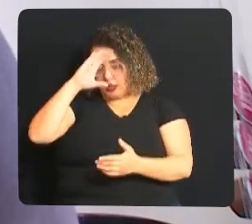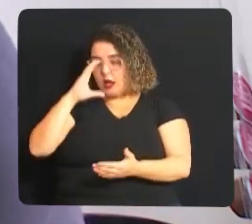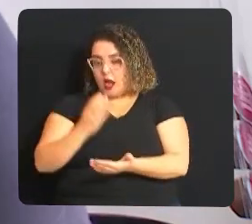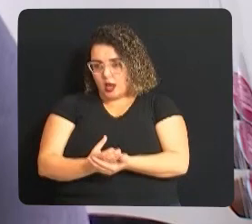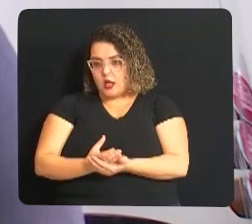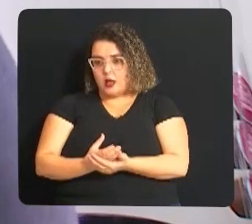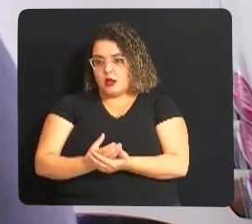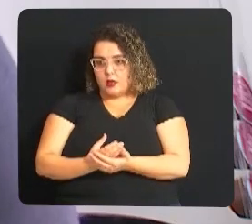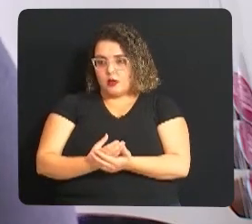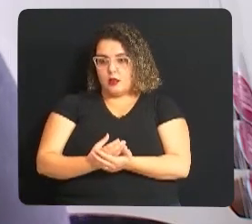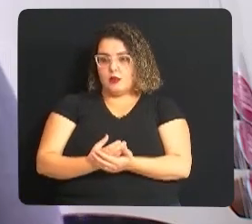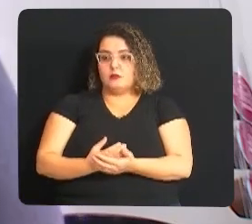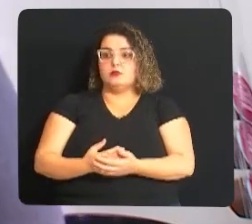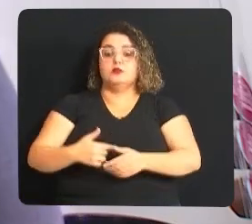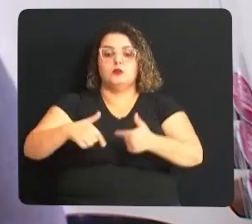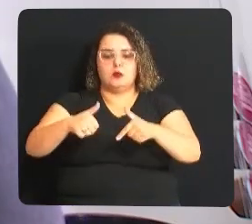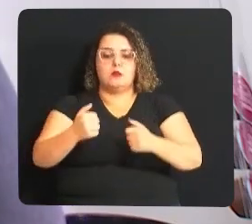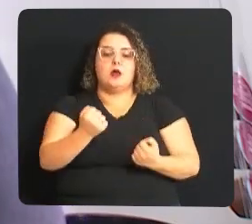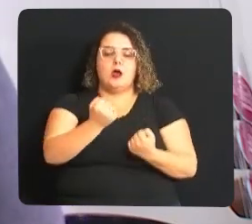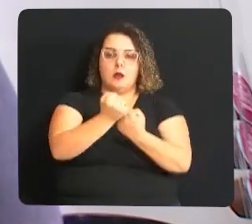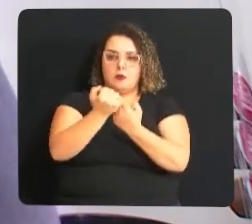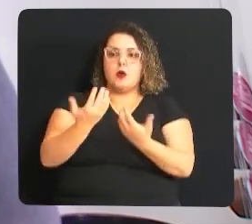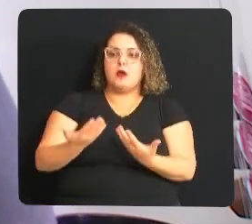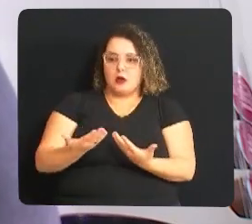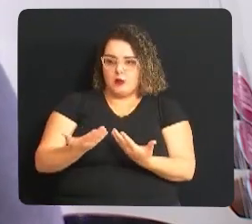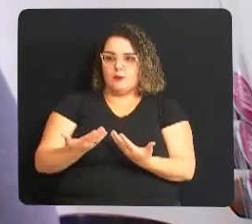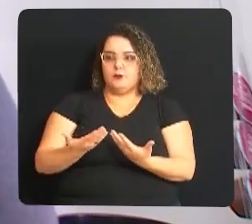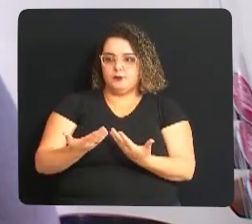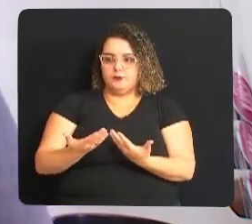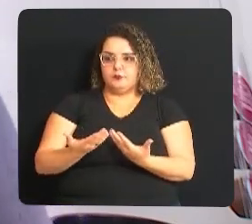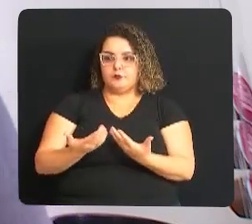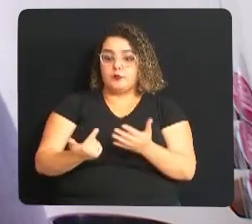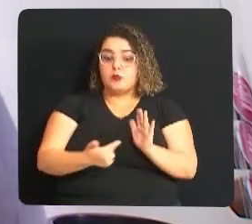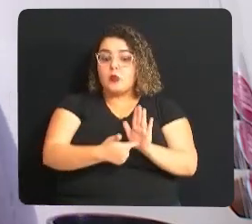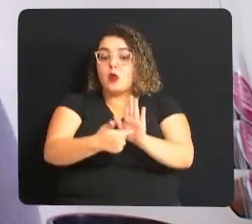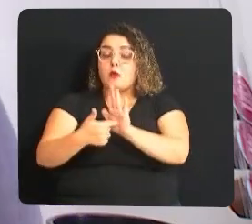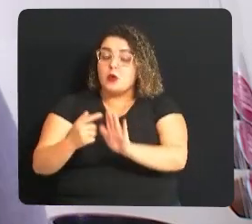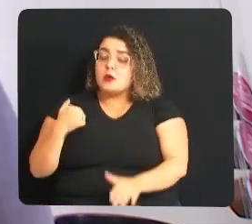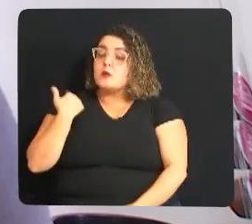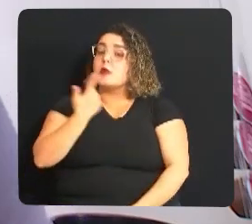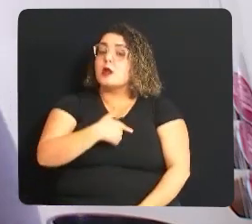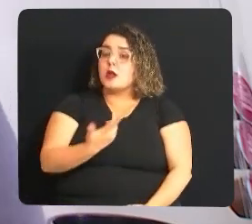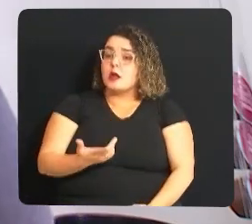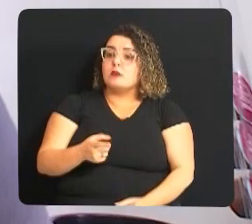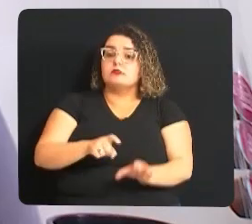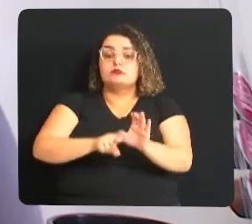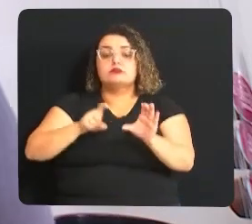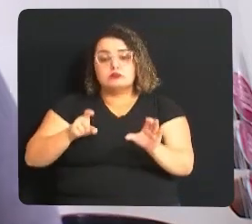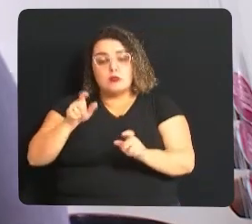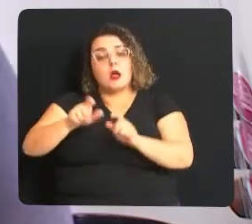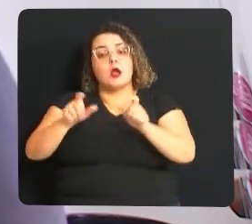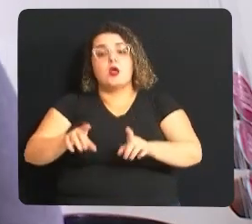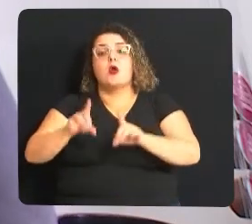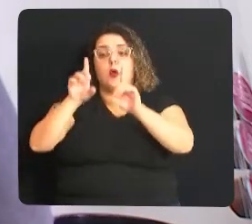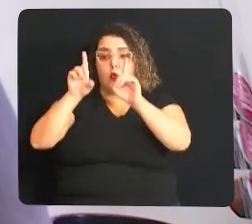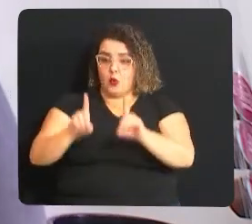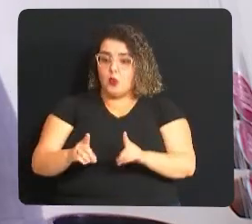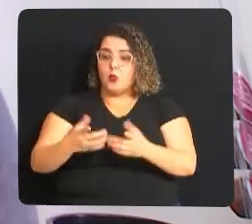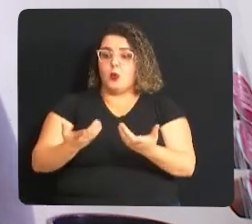metodologia do emprego apoiado, onde ela se revela e mostra para nós a autonomia da pessoa com deficiência,